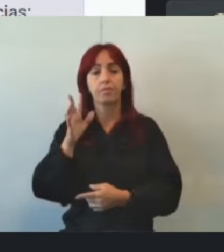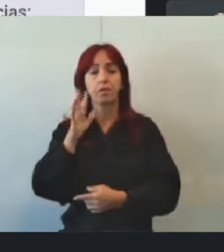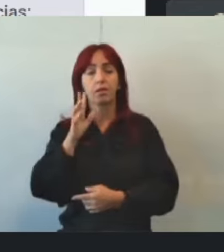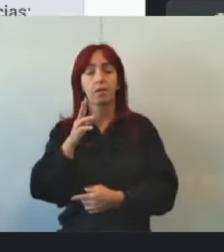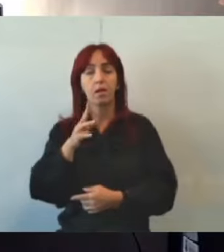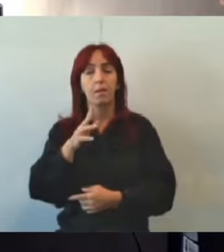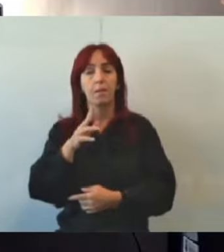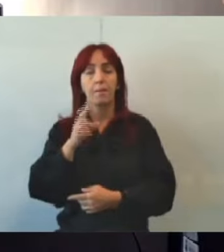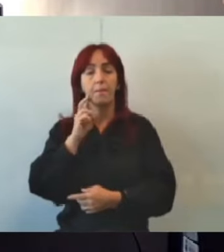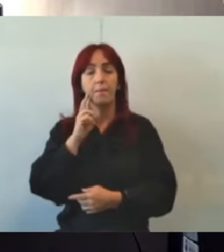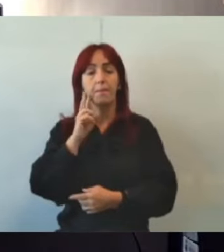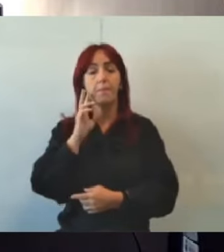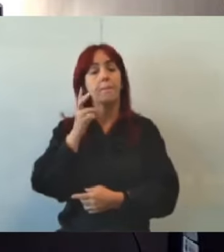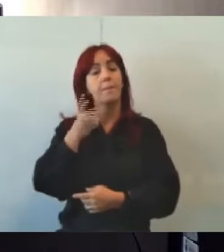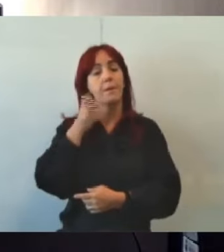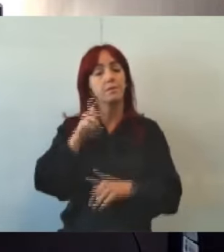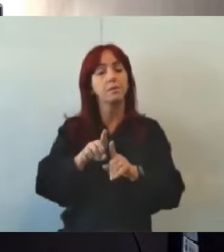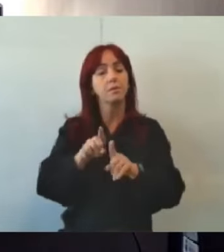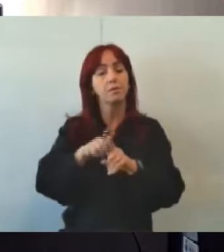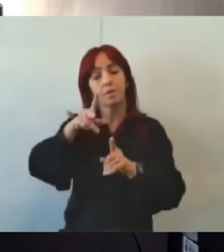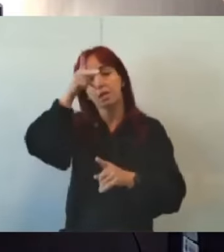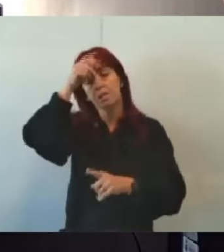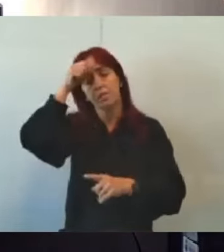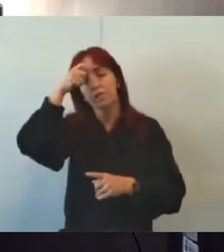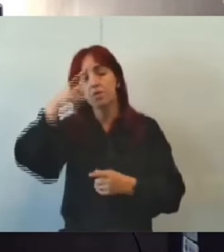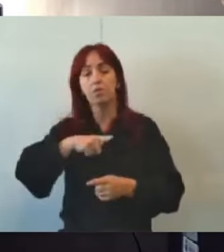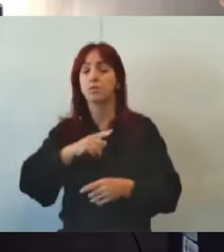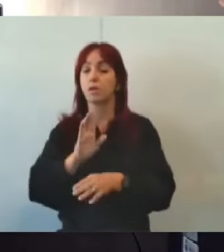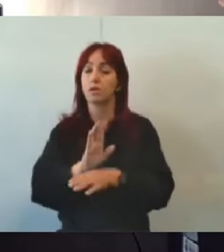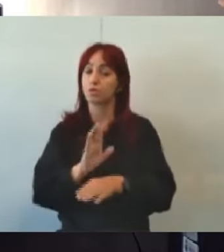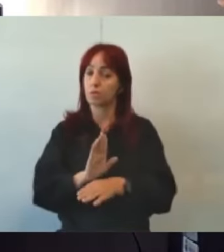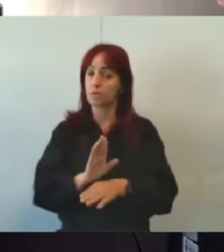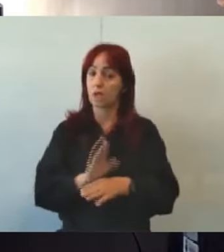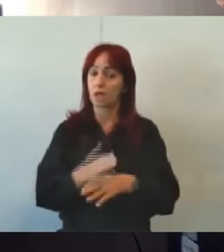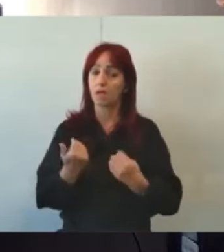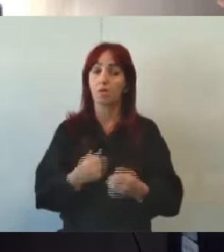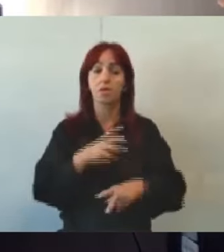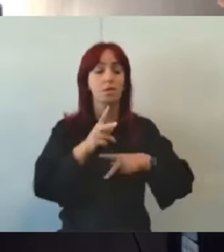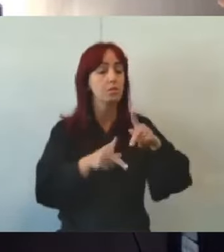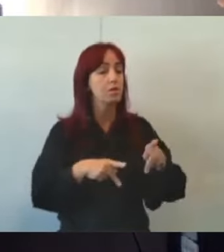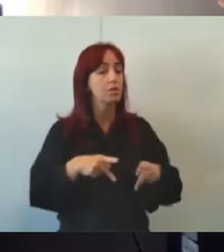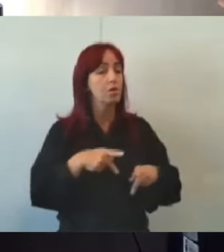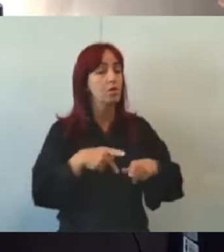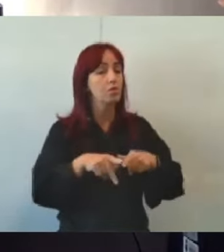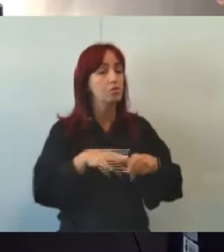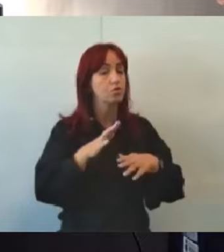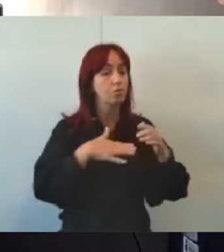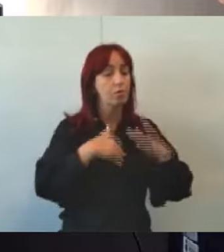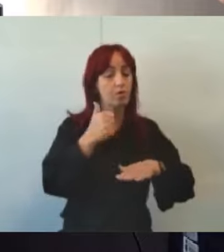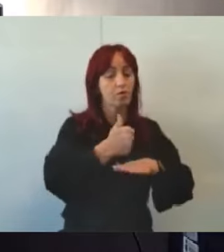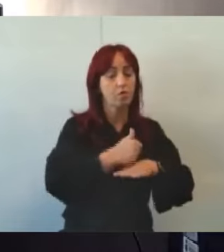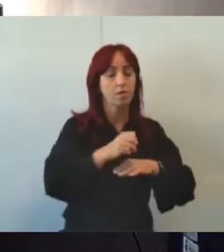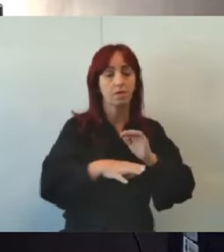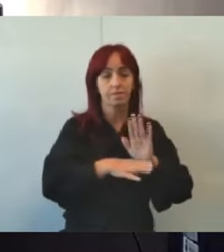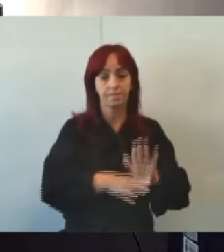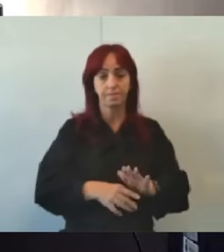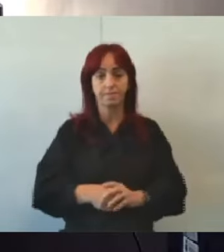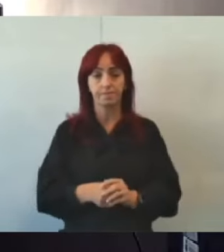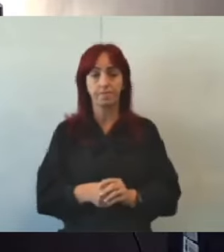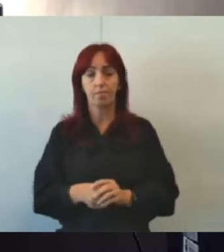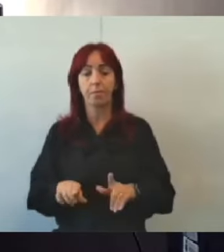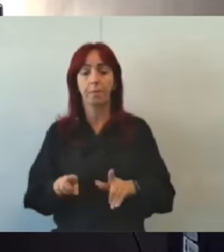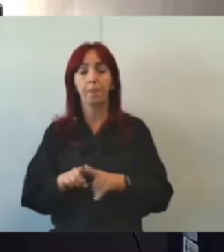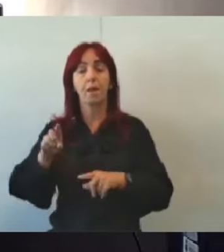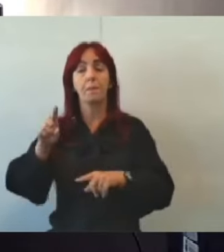prefeitura e os conselheiros têm ali se virado do jeito que eles estão conseguindo. Materiais de higiene também